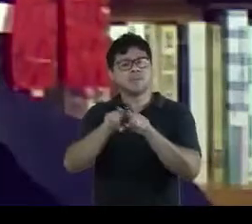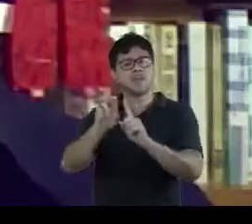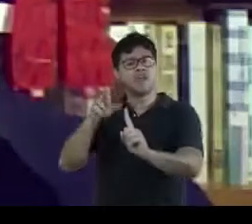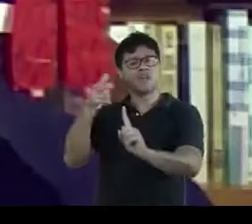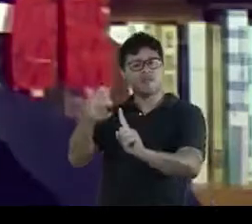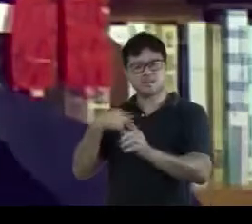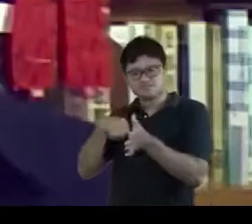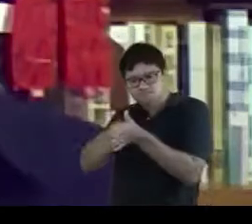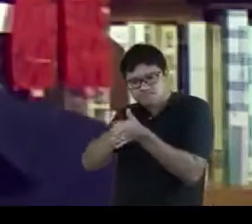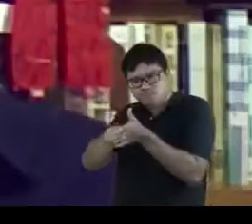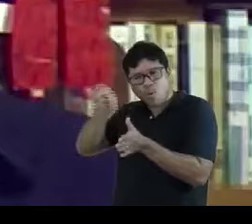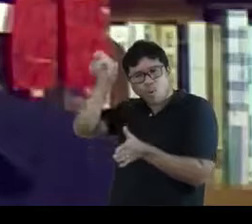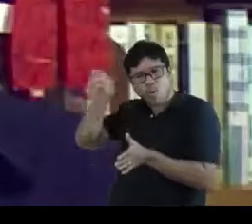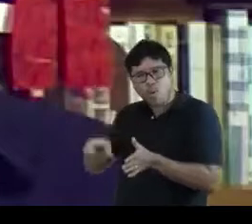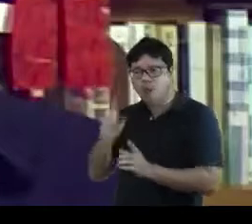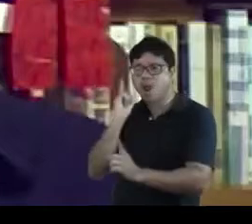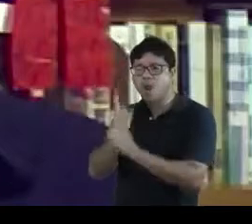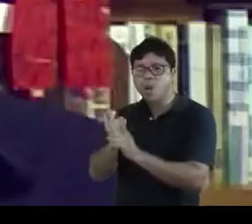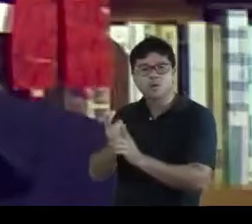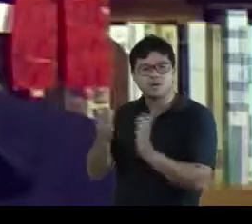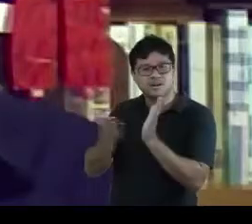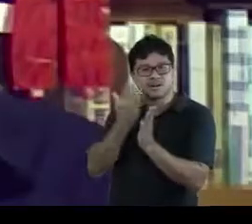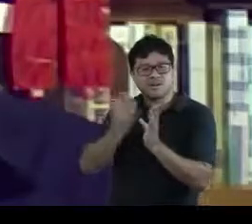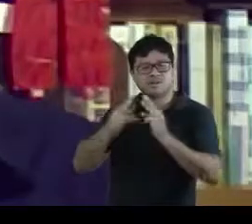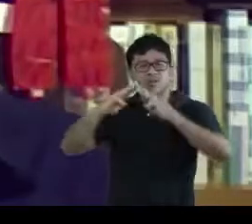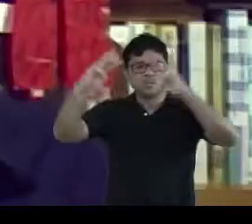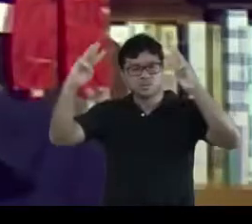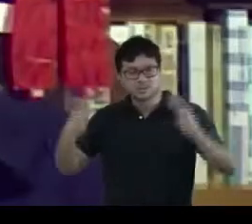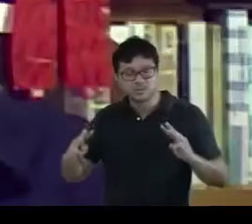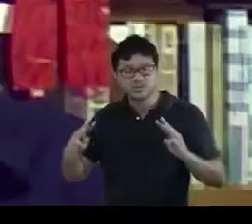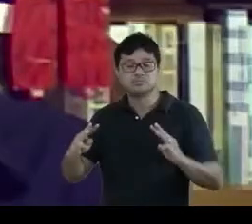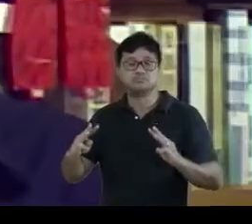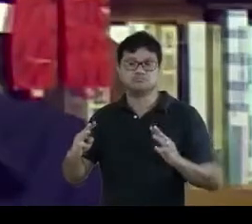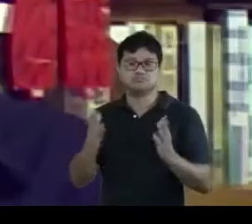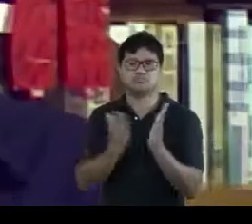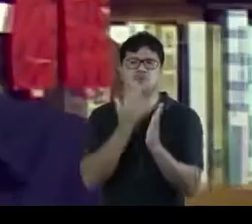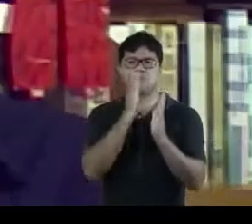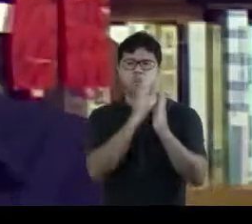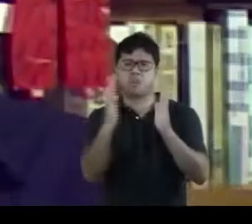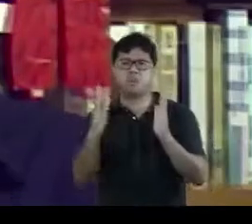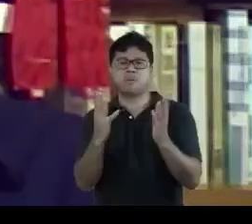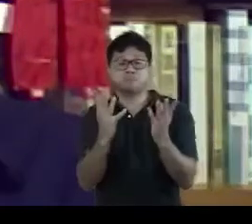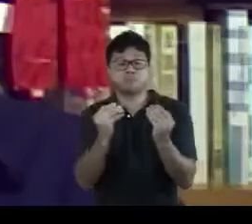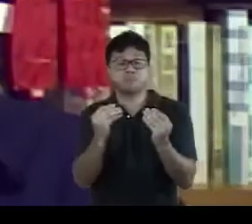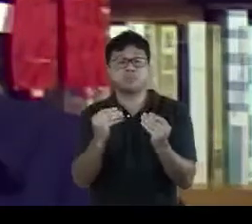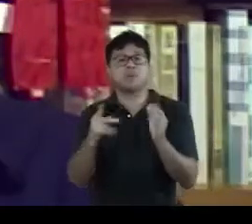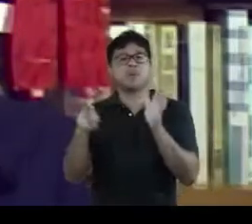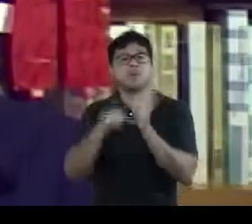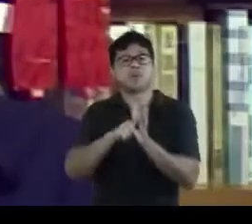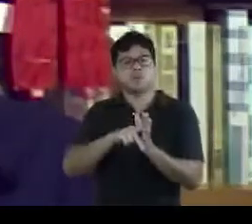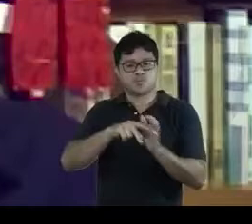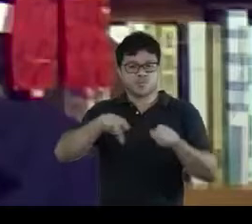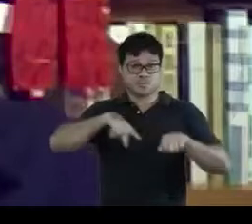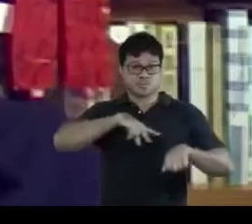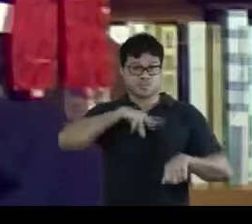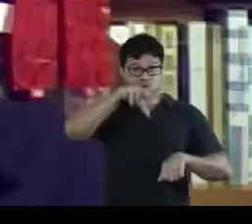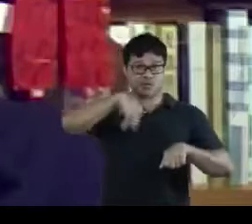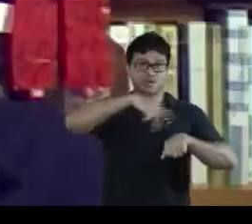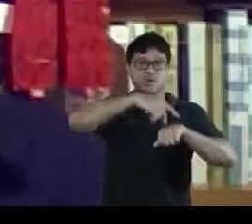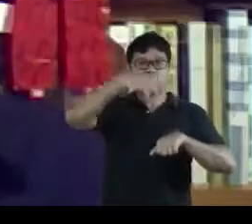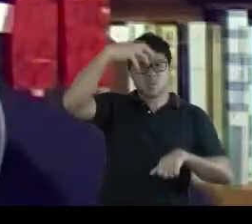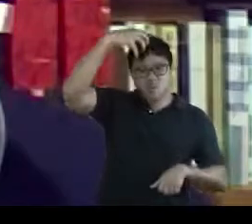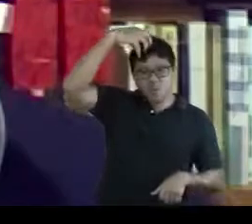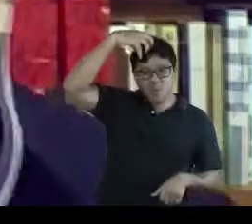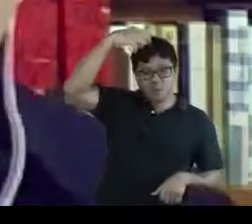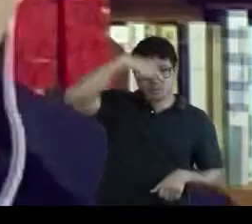referência que eu encontrei num acervo considerável de livros do Real Gabinete Português de Leitura,